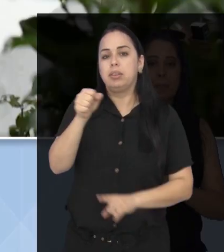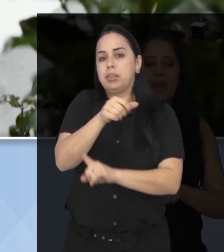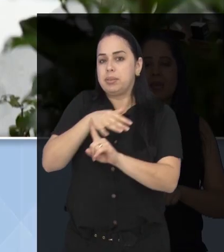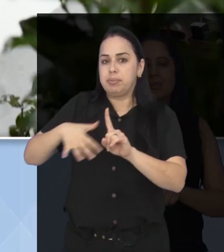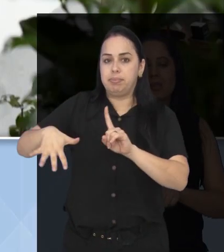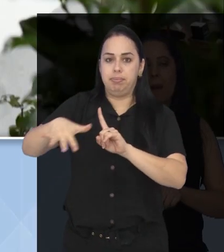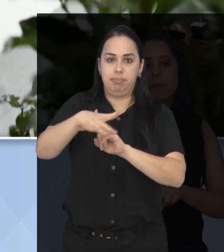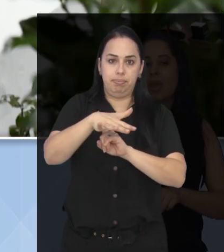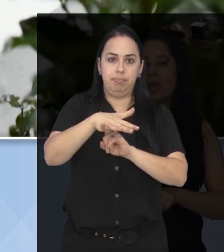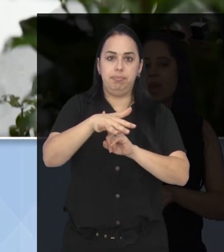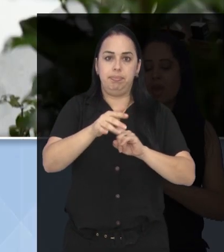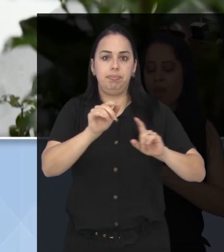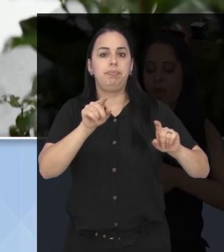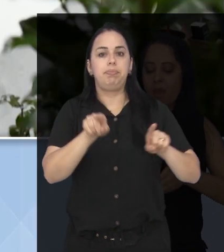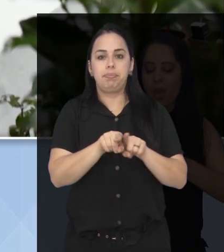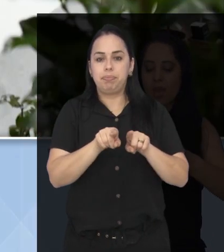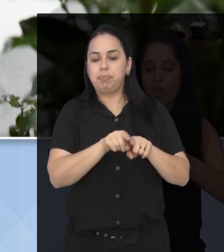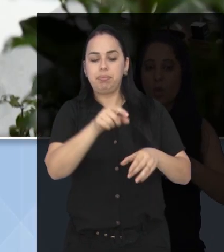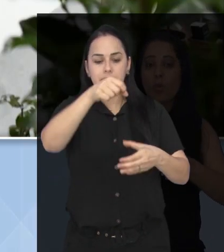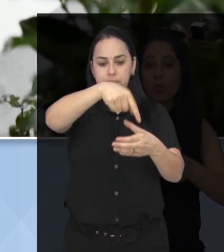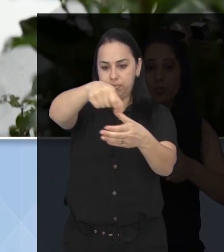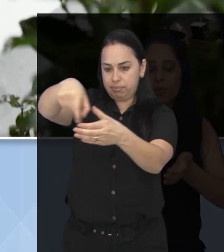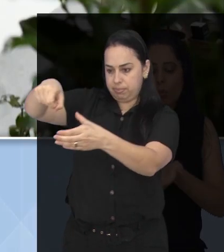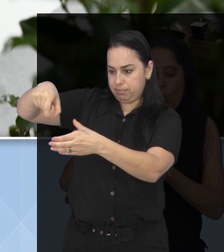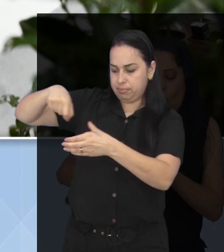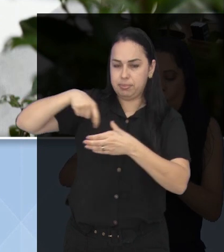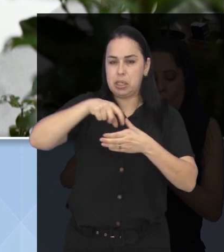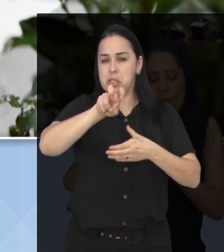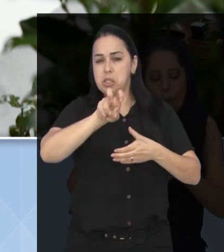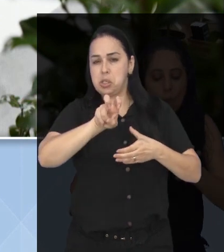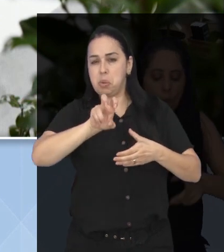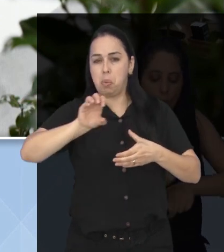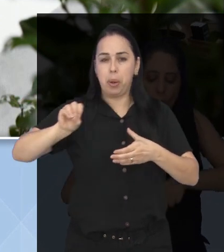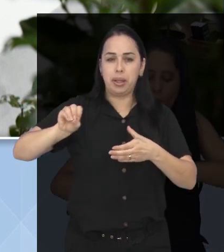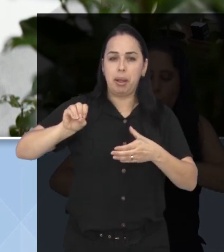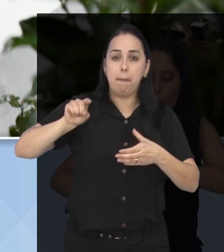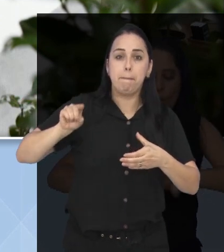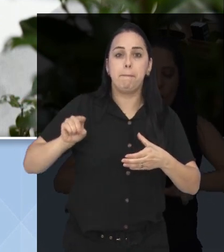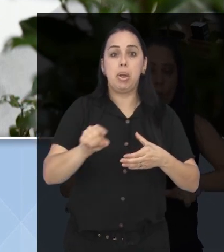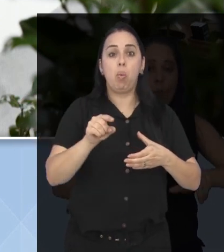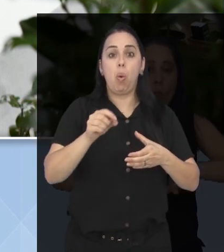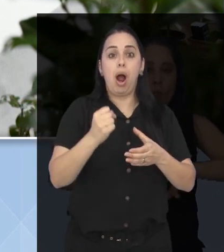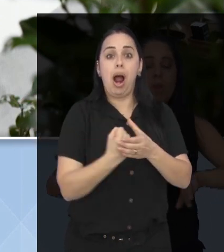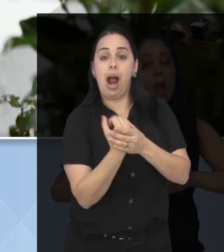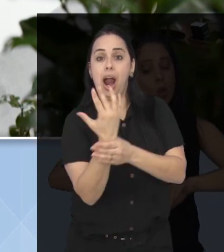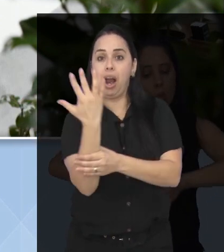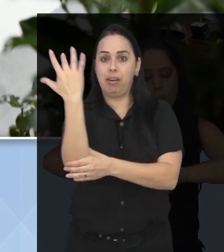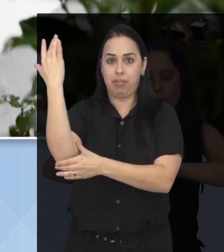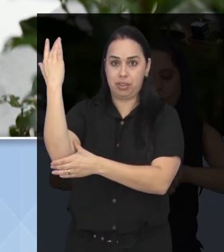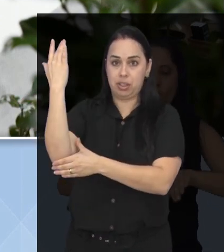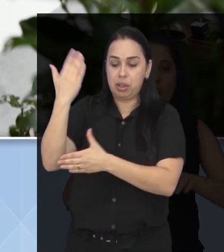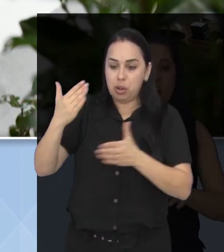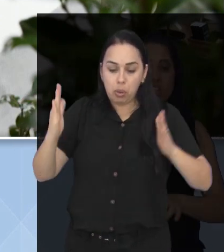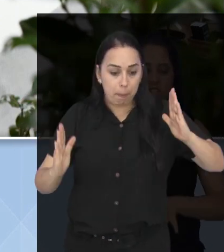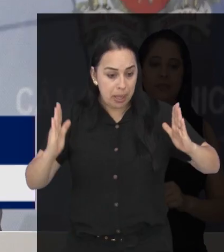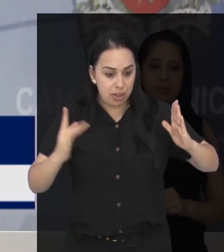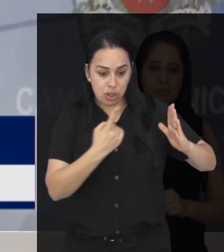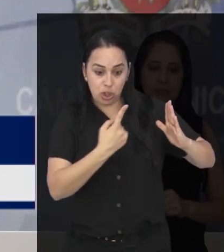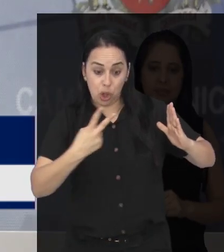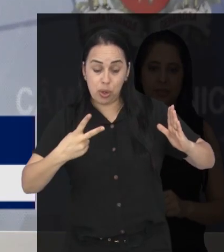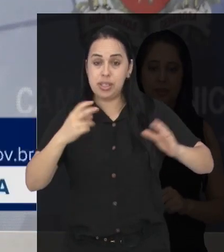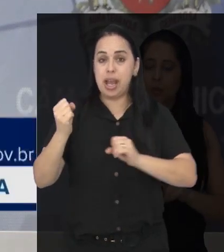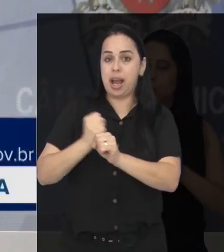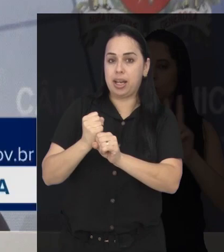O parlamentar citou o programa Arboriza São José, que deve plantar mais de 50 mil árvores na cidade ao longo de 12 anos.